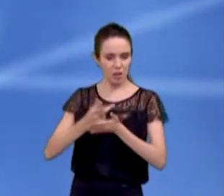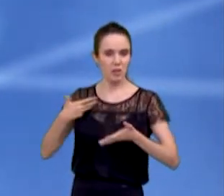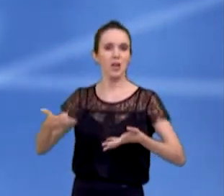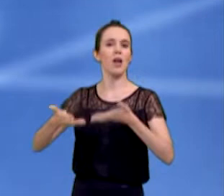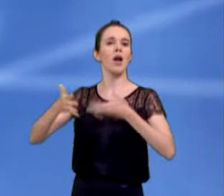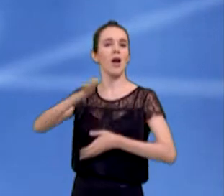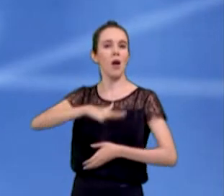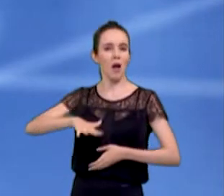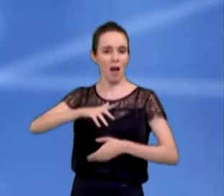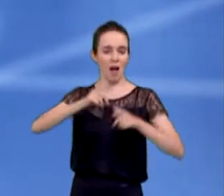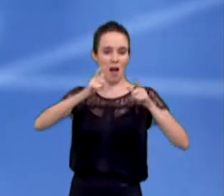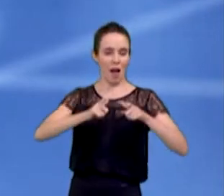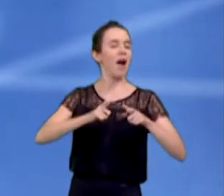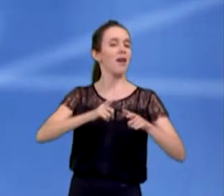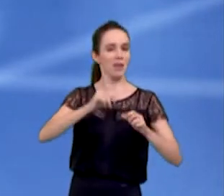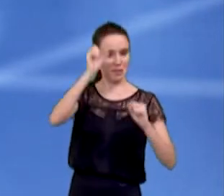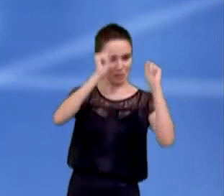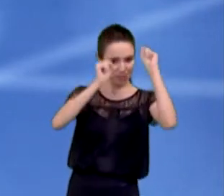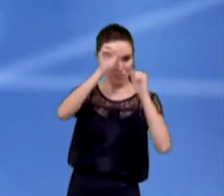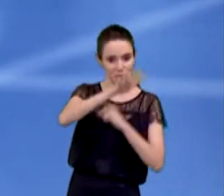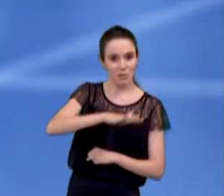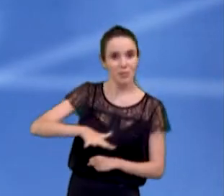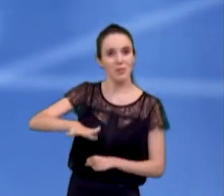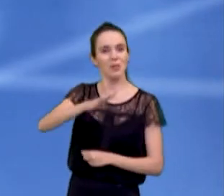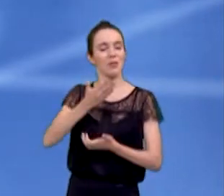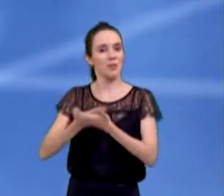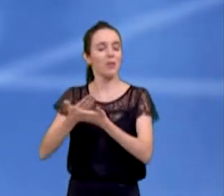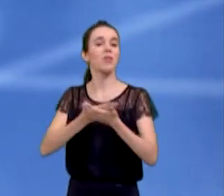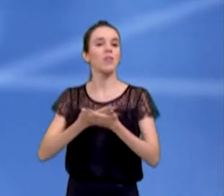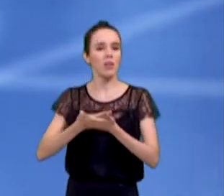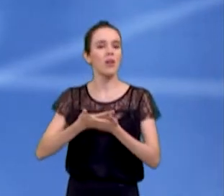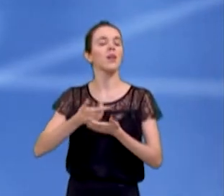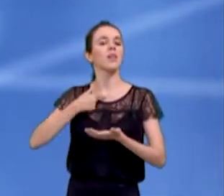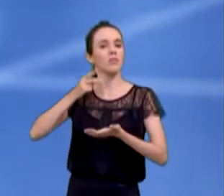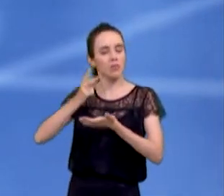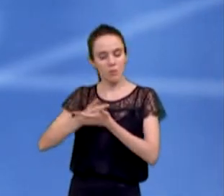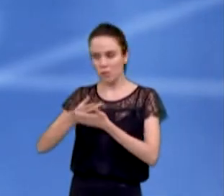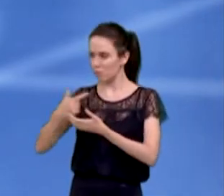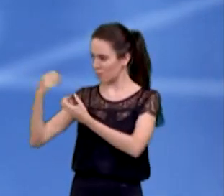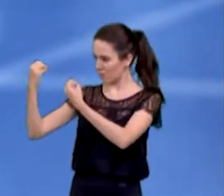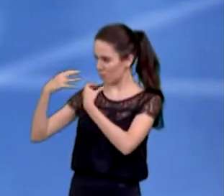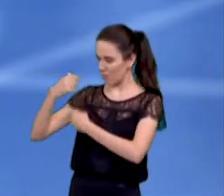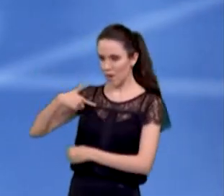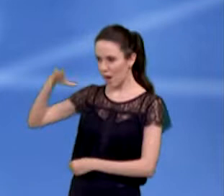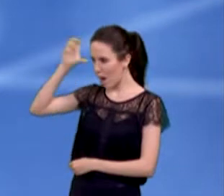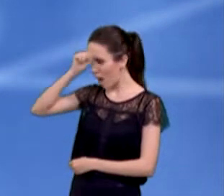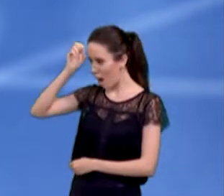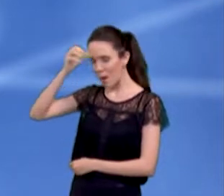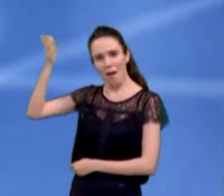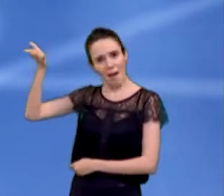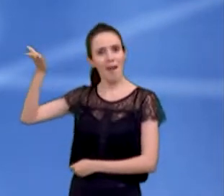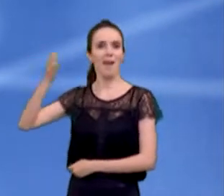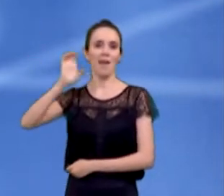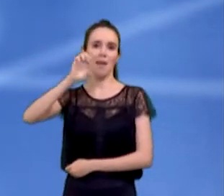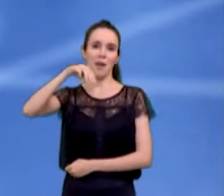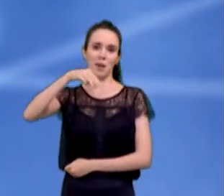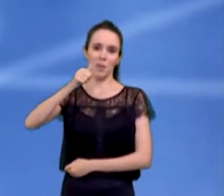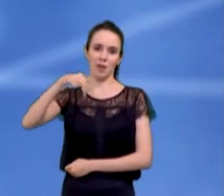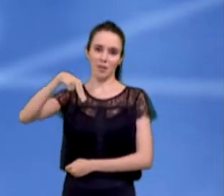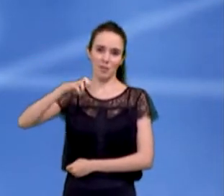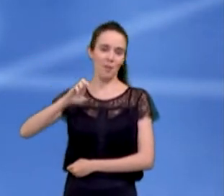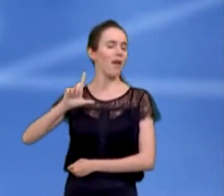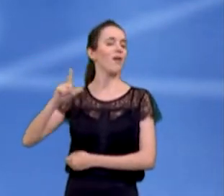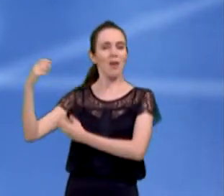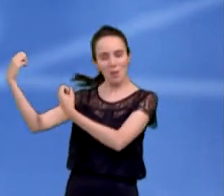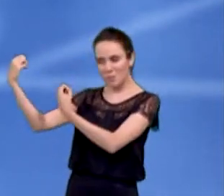tecnológico. Todas as coisas que eu participei, foi exatamente seguir aquilo que eu aprendi lá com o Emanuel. E vou dizer o seguinte, no meu